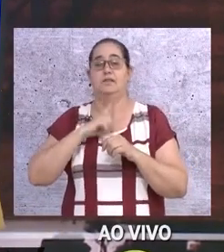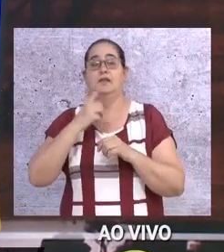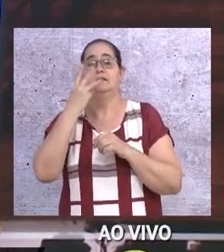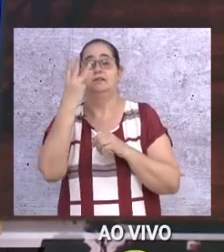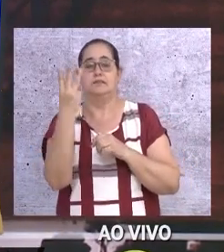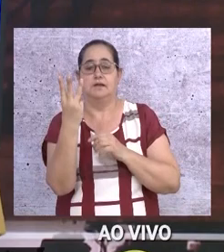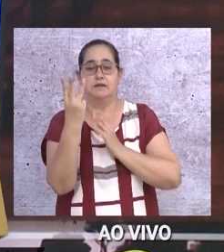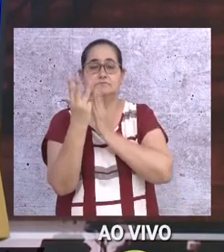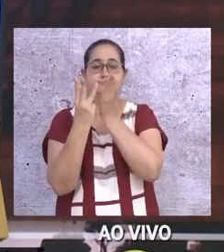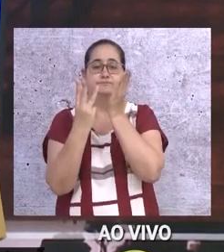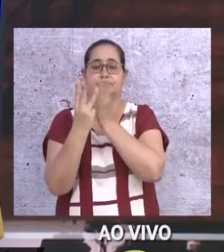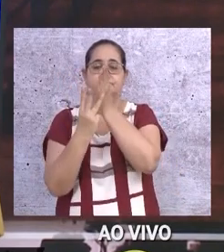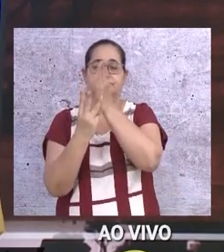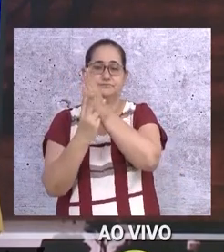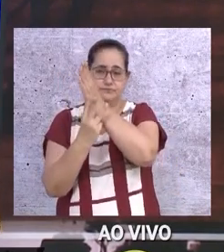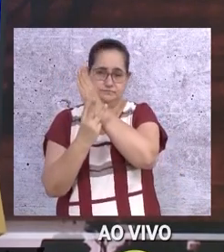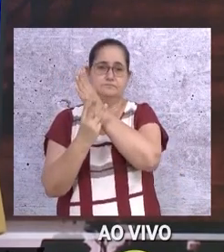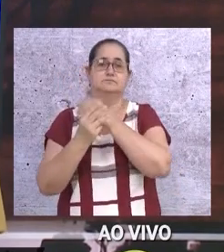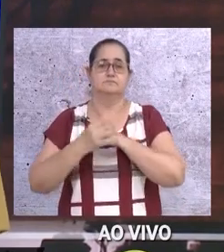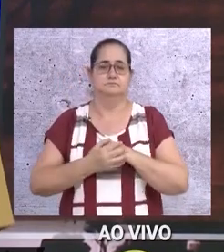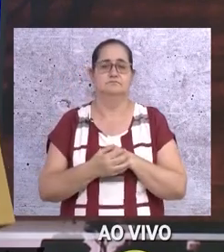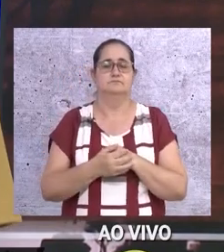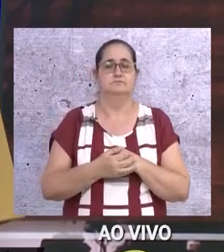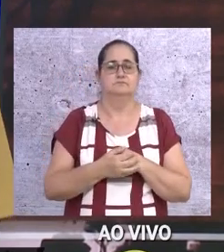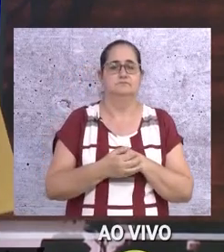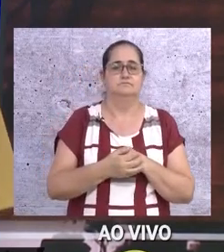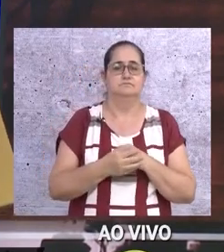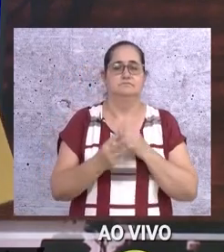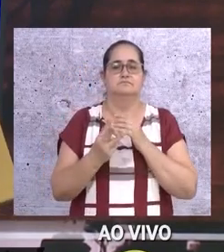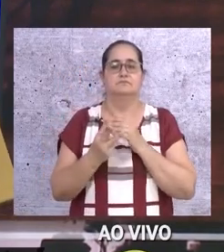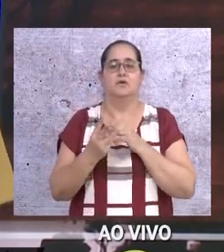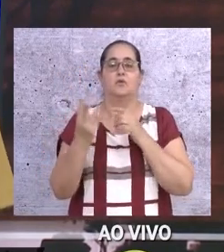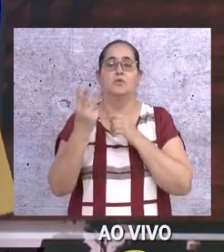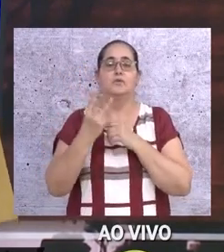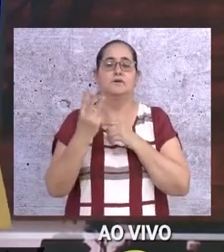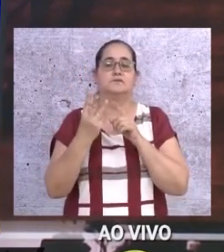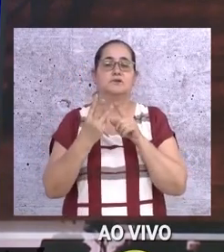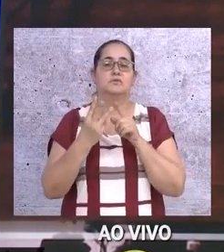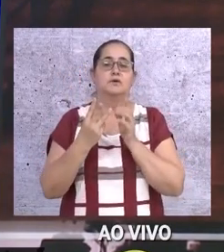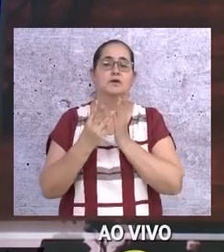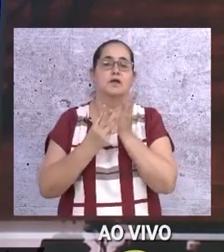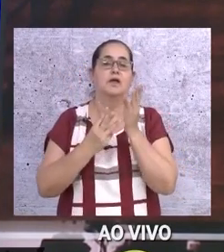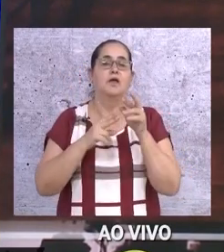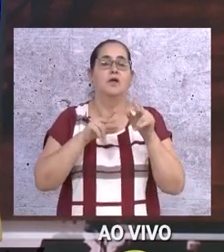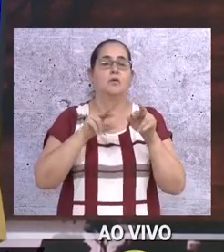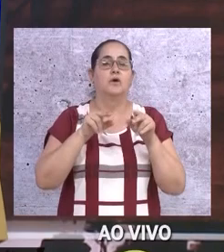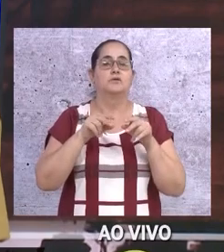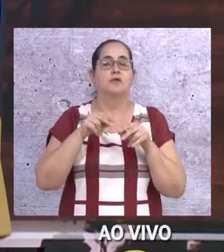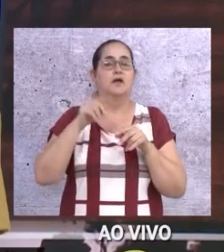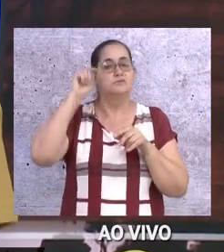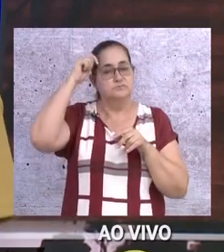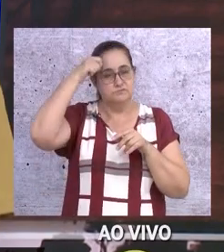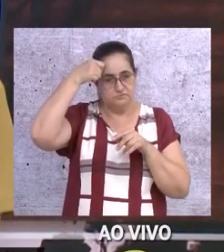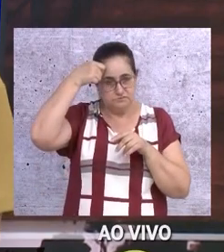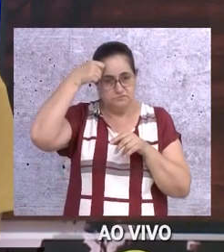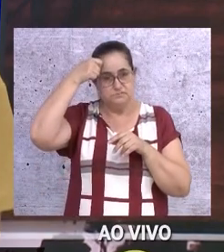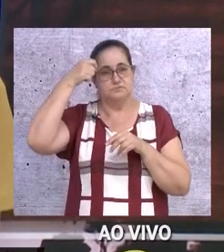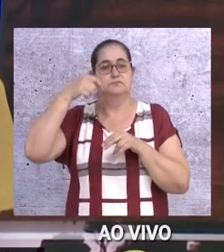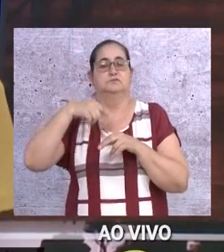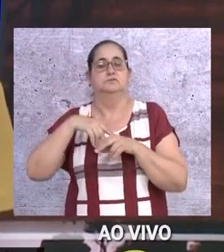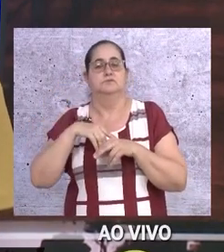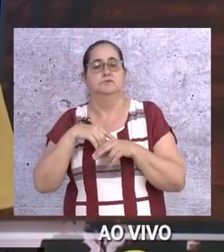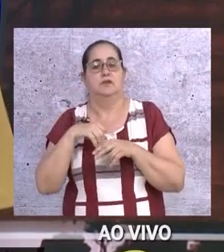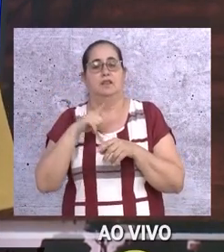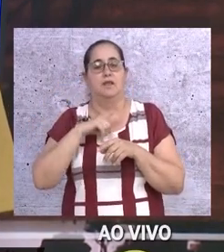três segmentos. Três segmentos. Quais são? É, grupos. O terceiro é a questão da igualdade racial, que nós